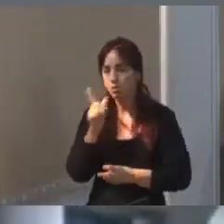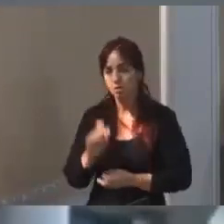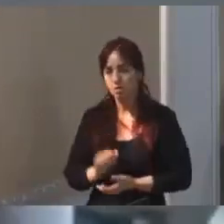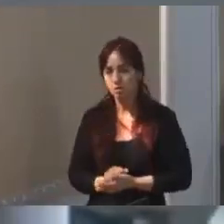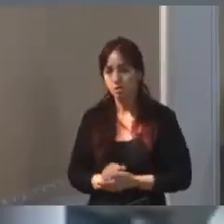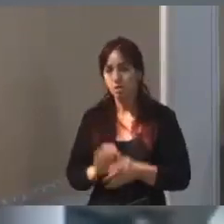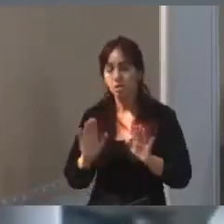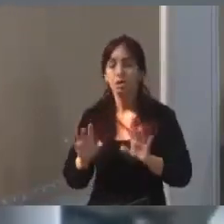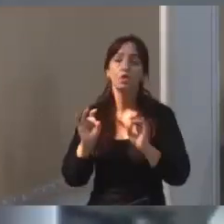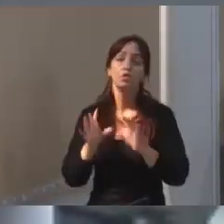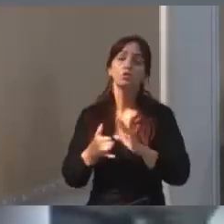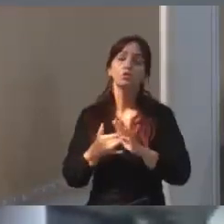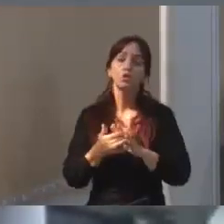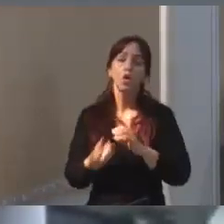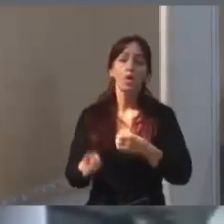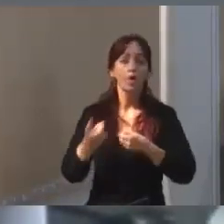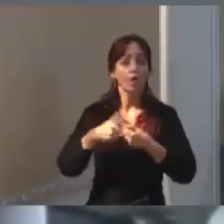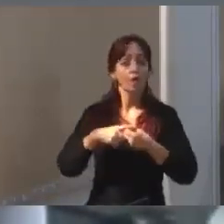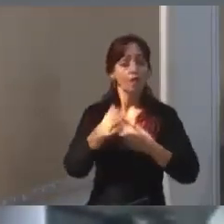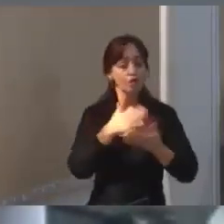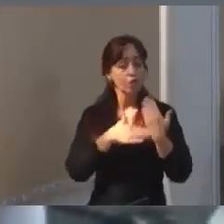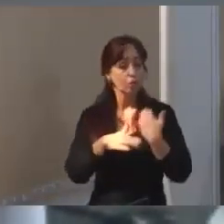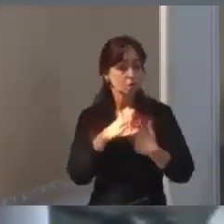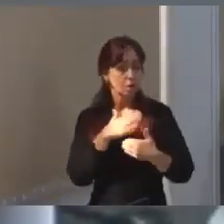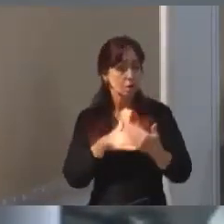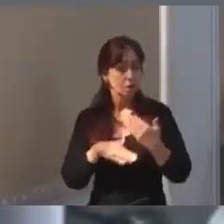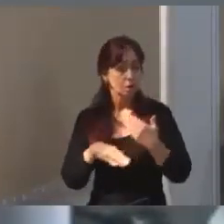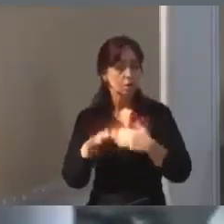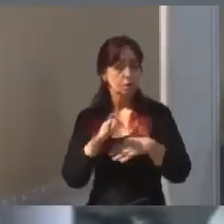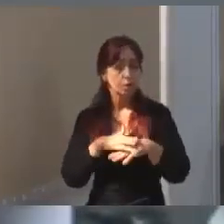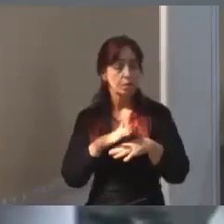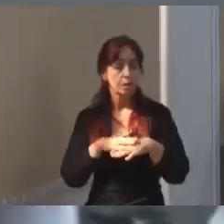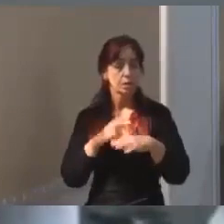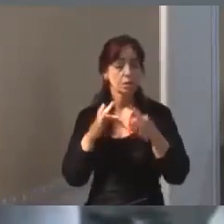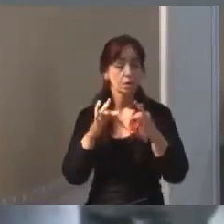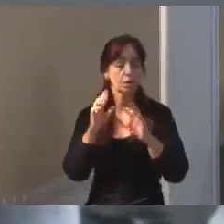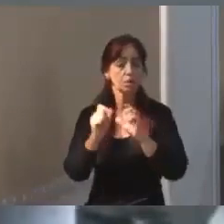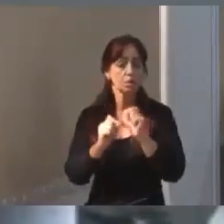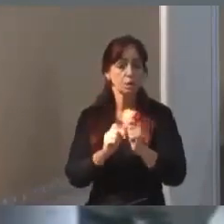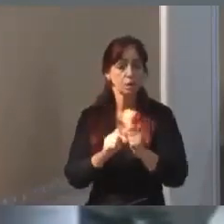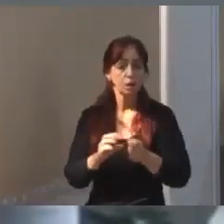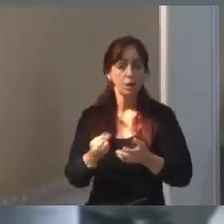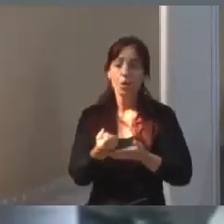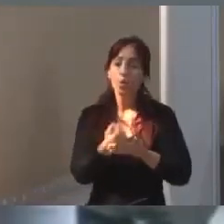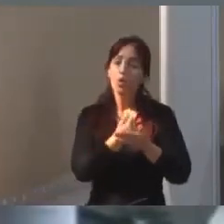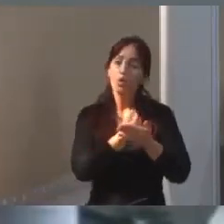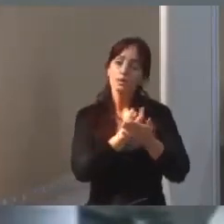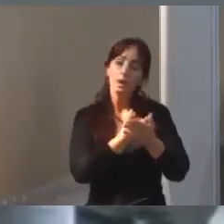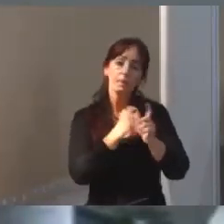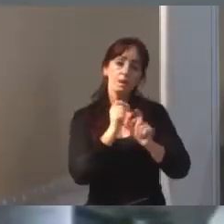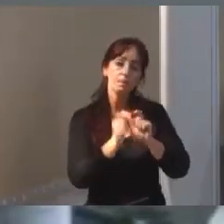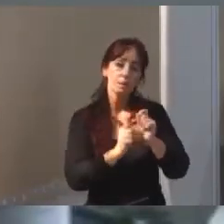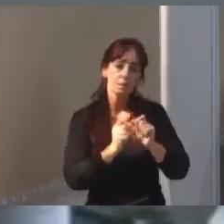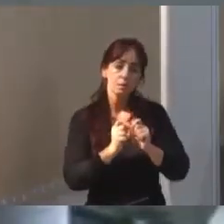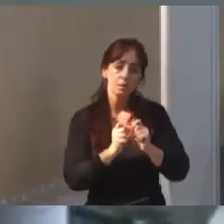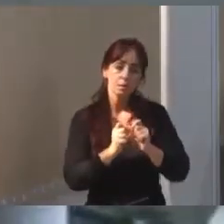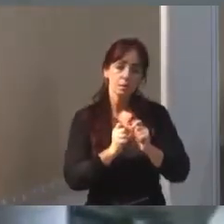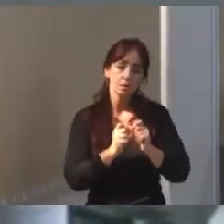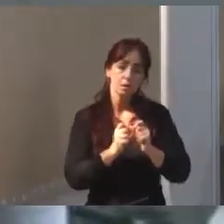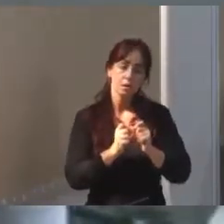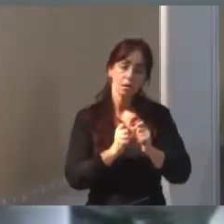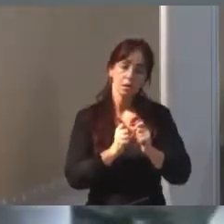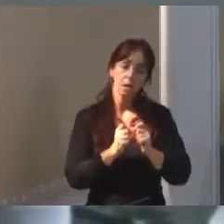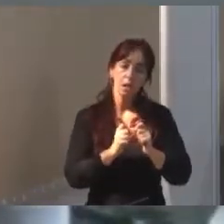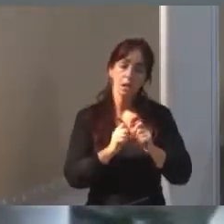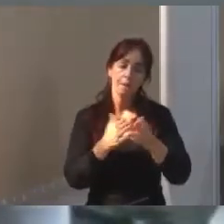só dando um passo atrás, na questão mais teórica, o orçamento, ele pega a receita, a previsão de